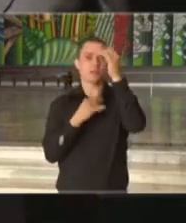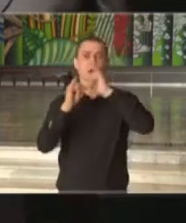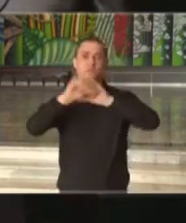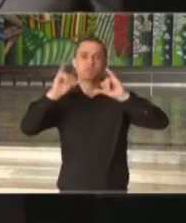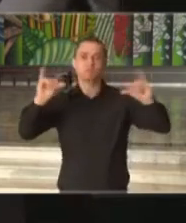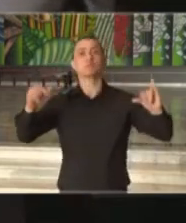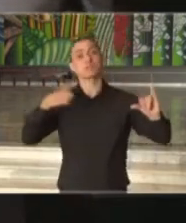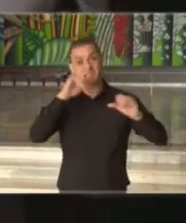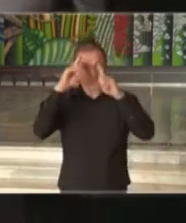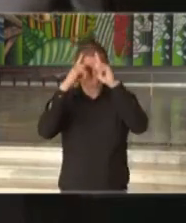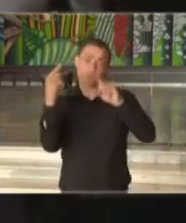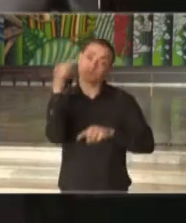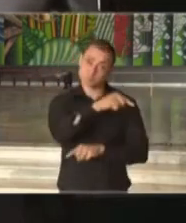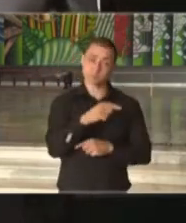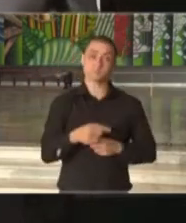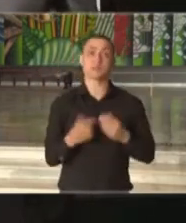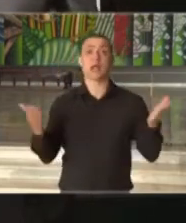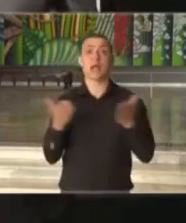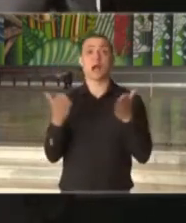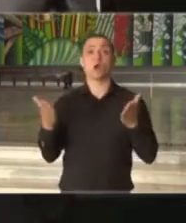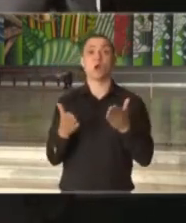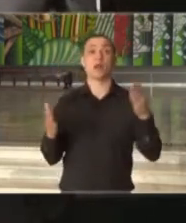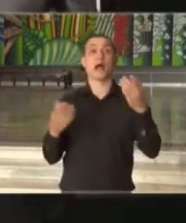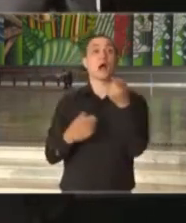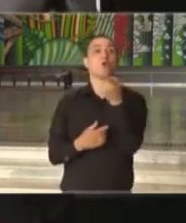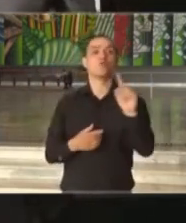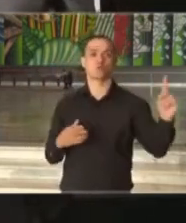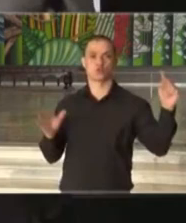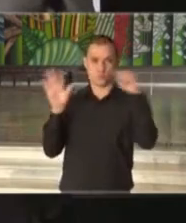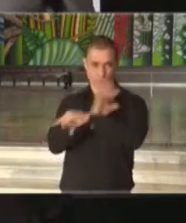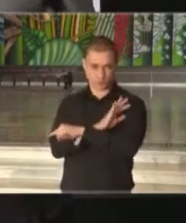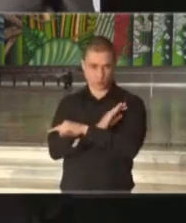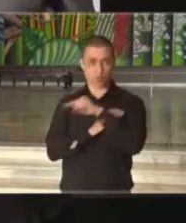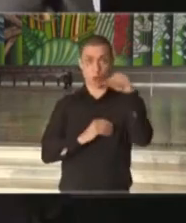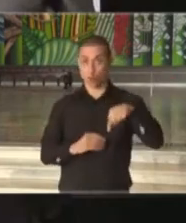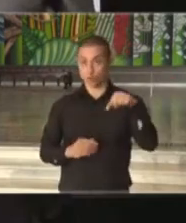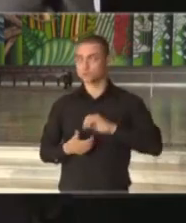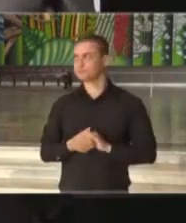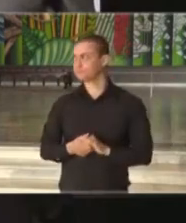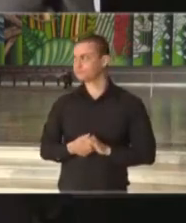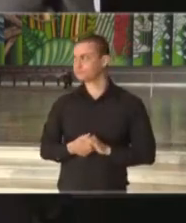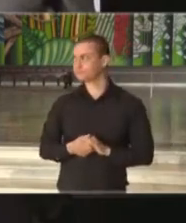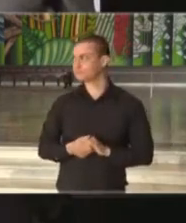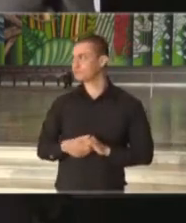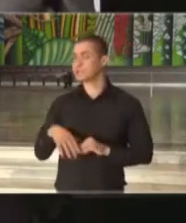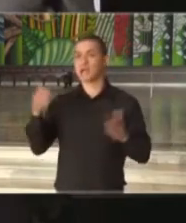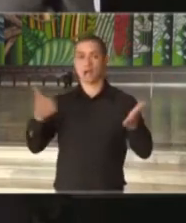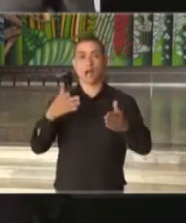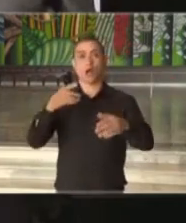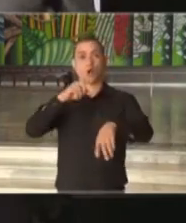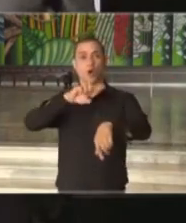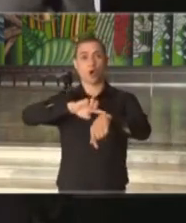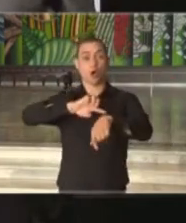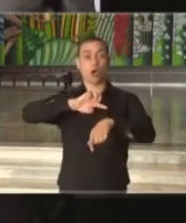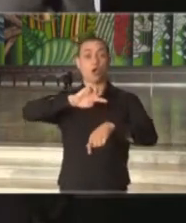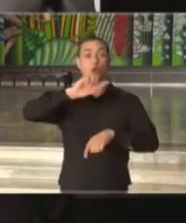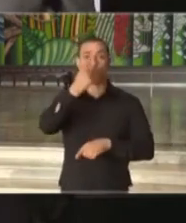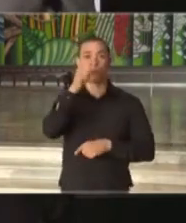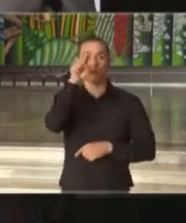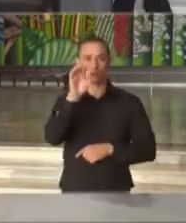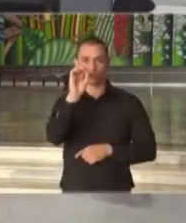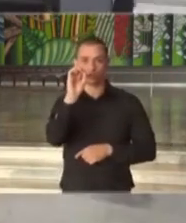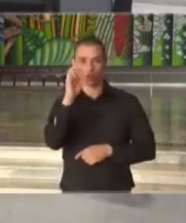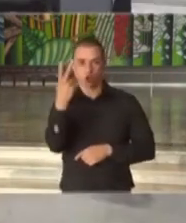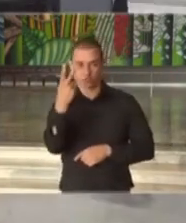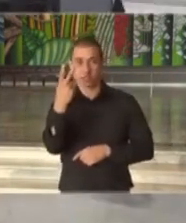orientações. Agora vamos à última pergunta de hoje, às 13 horas e 2 minutos, que é da